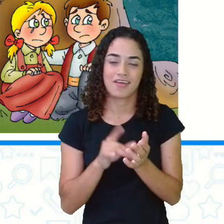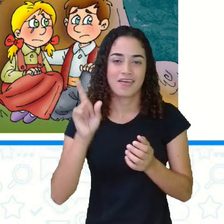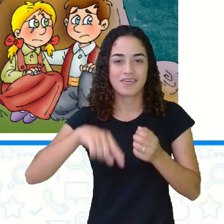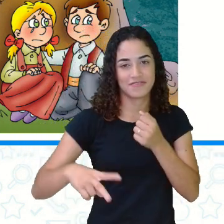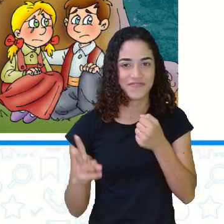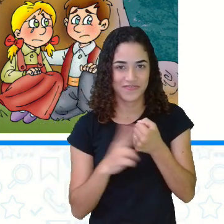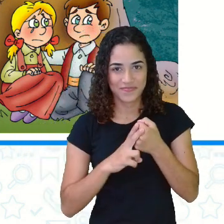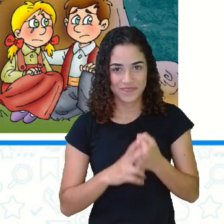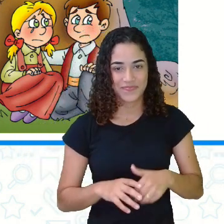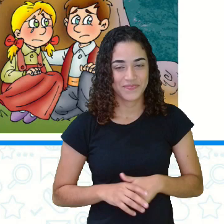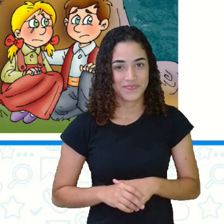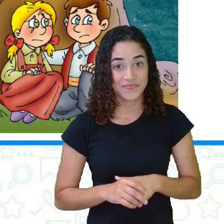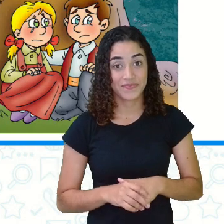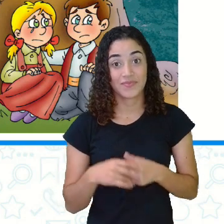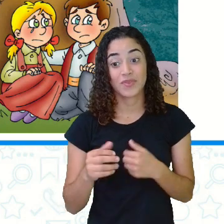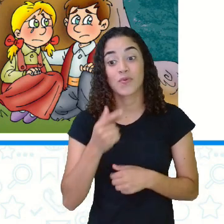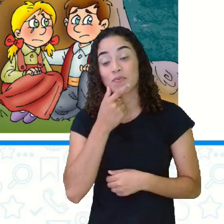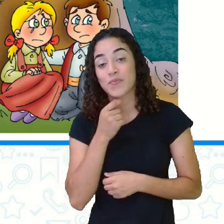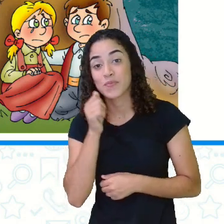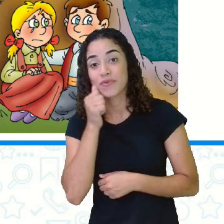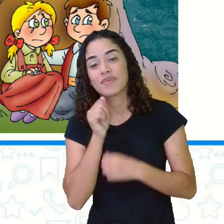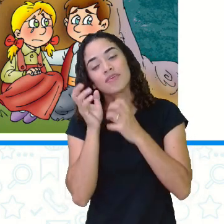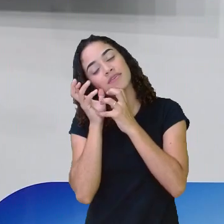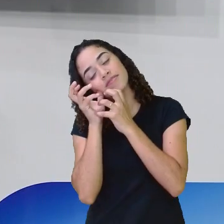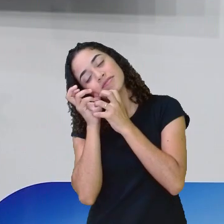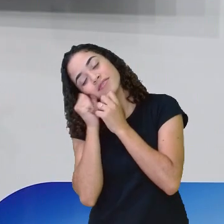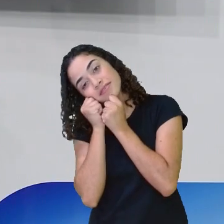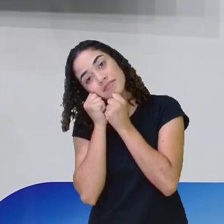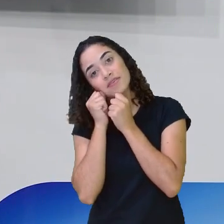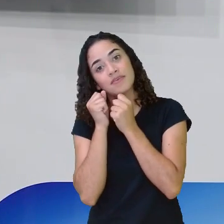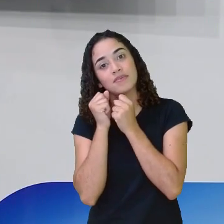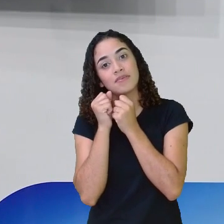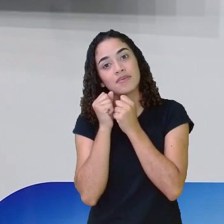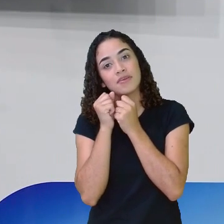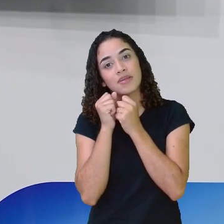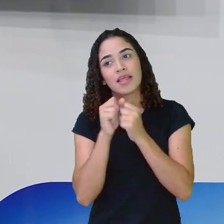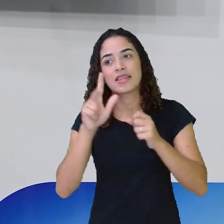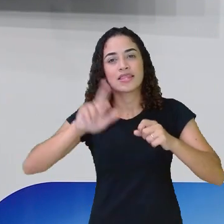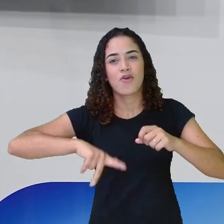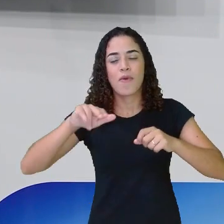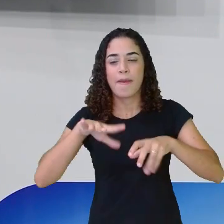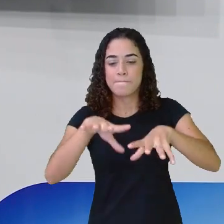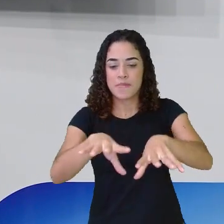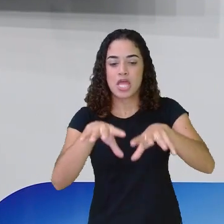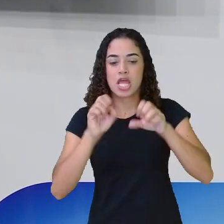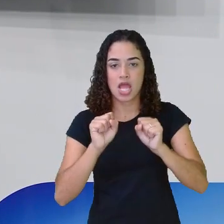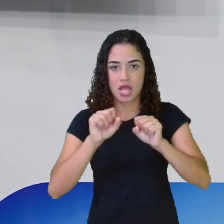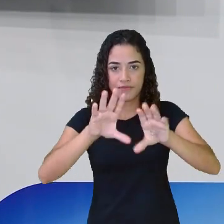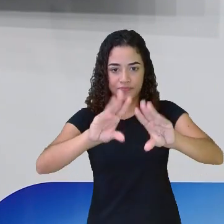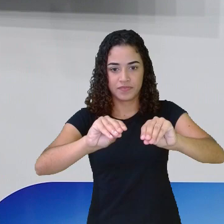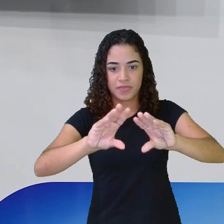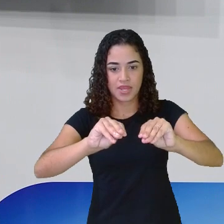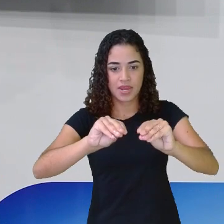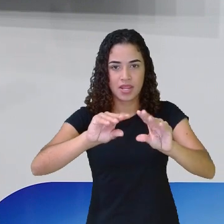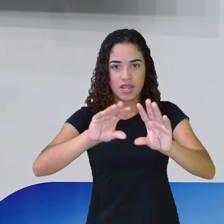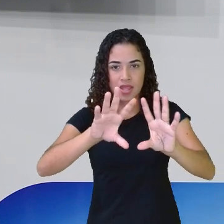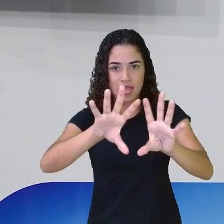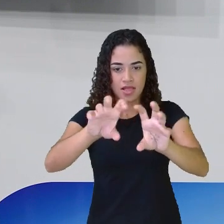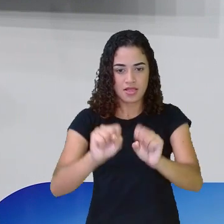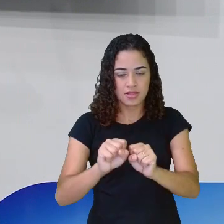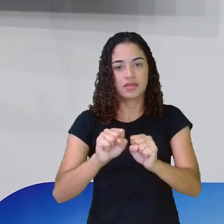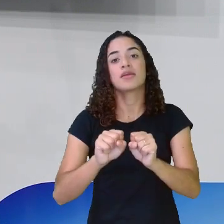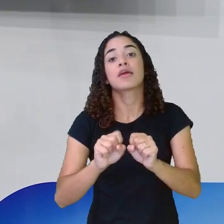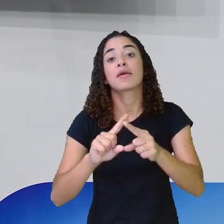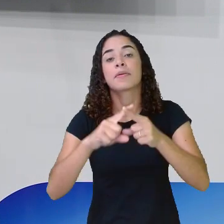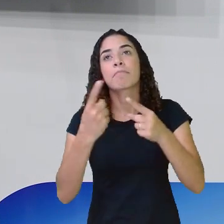João e Maria pegaram no sono. A gente sabe que a gente está falando de pegar. Pegar mesmo alguma coisa. Não é aquela que eles dormiram,